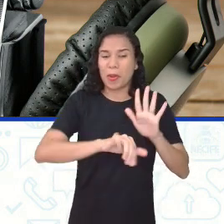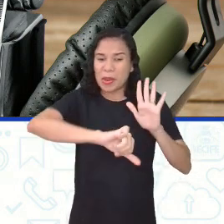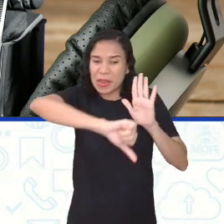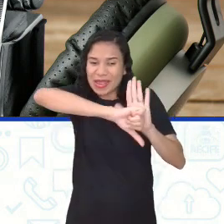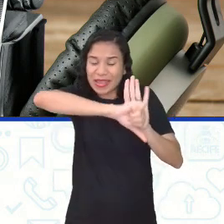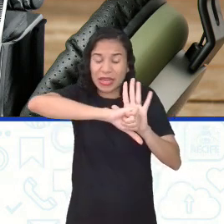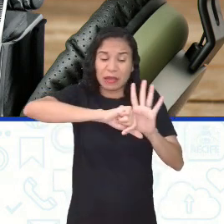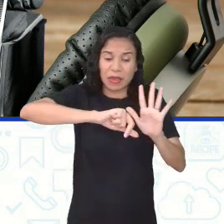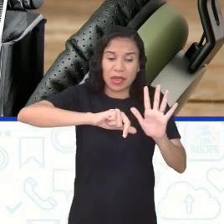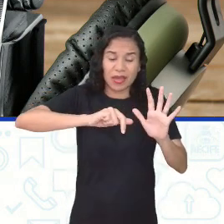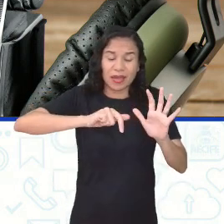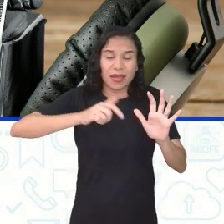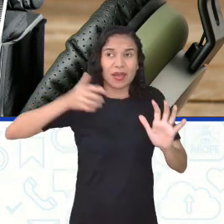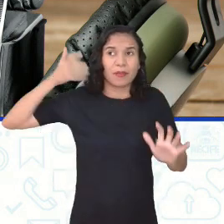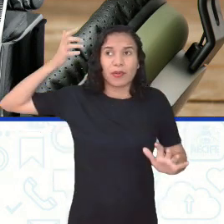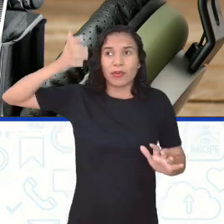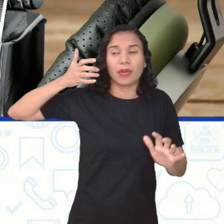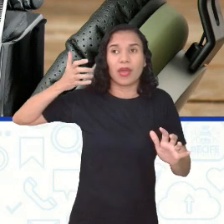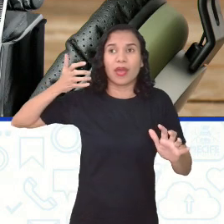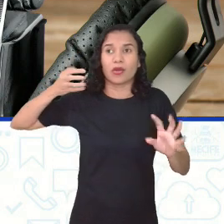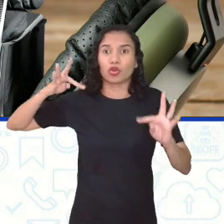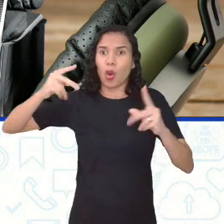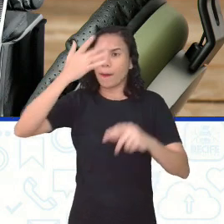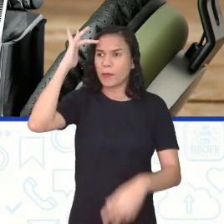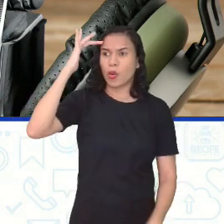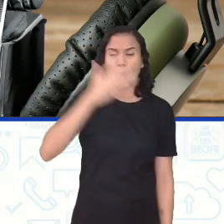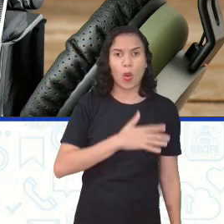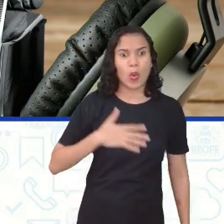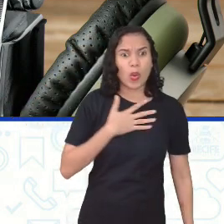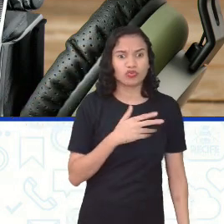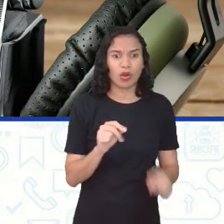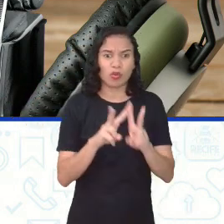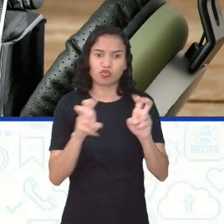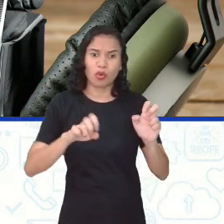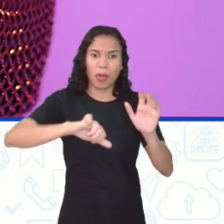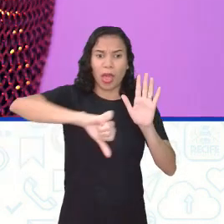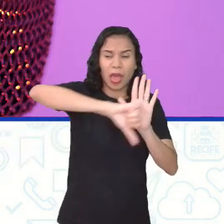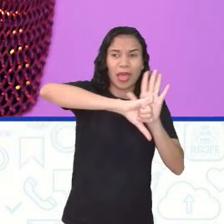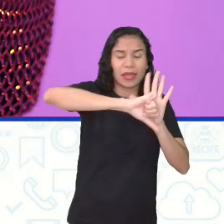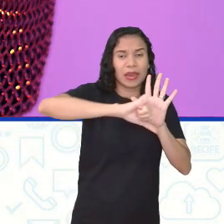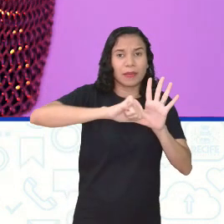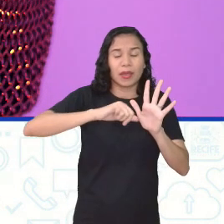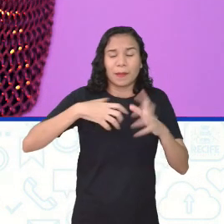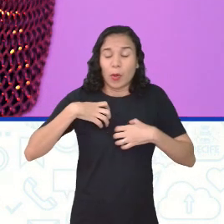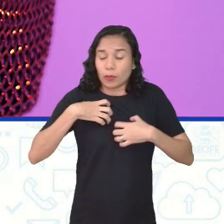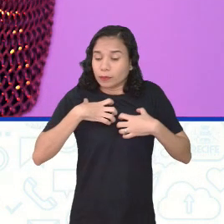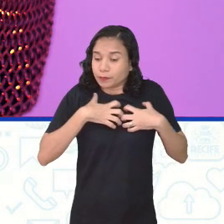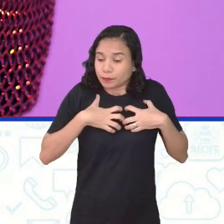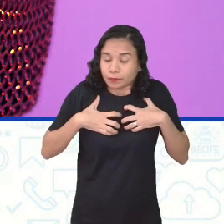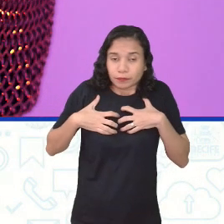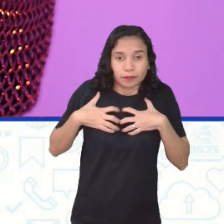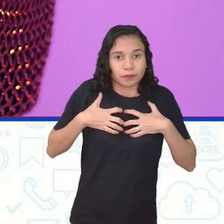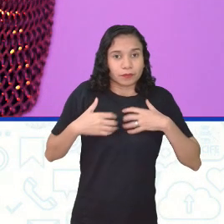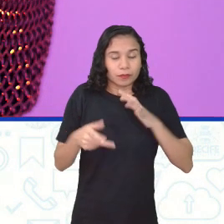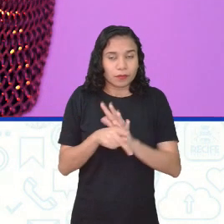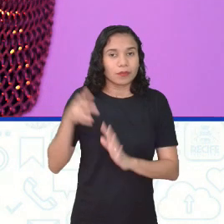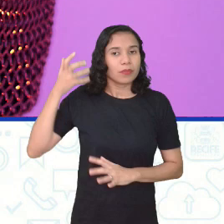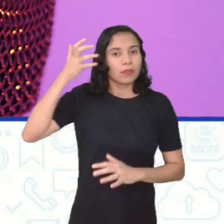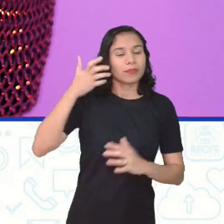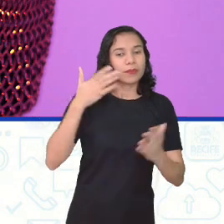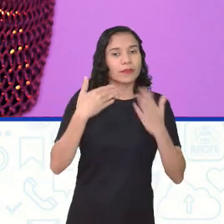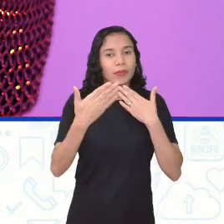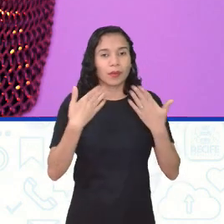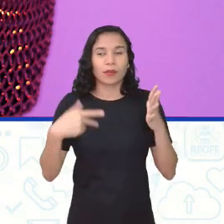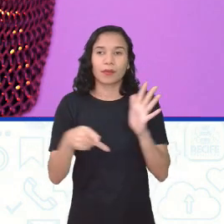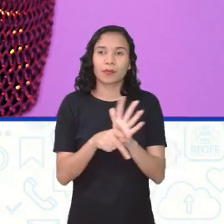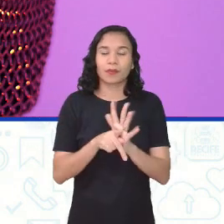porque, embora seja um surto coletivo, né? Todo mundo escute muito, me dá uma angústia. Ó, o podcast tem marcas